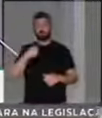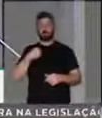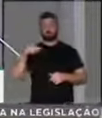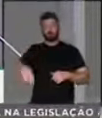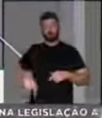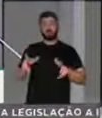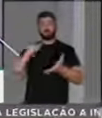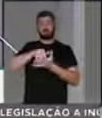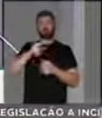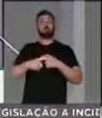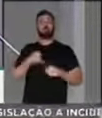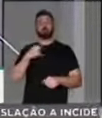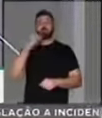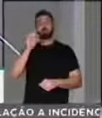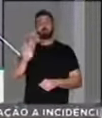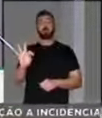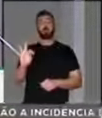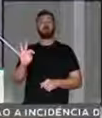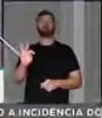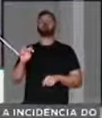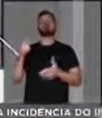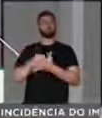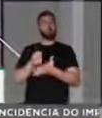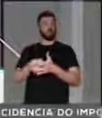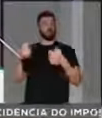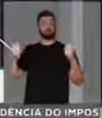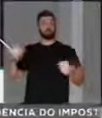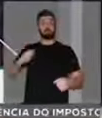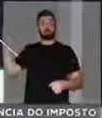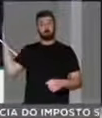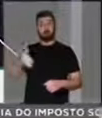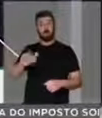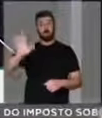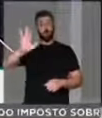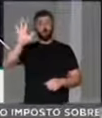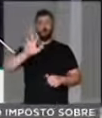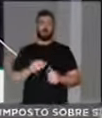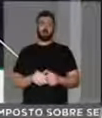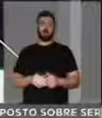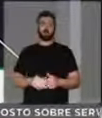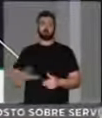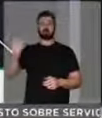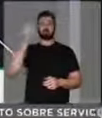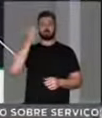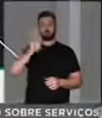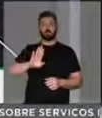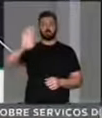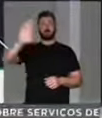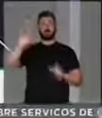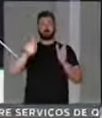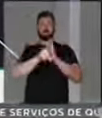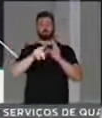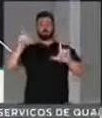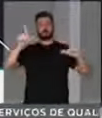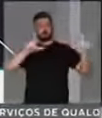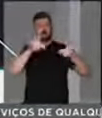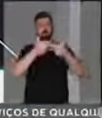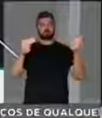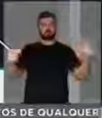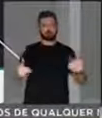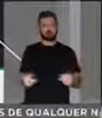para dizer que o PT exige a presença do Lula nas sabatinas da imprensa.